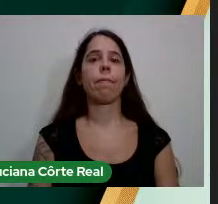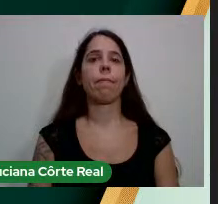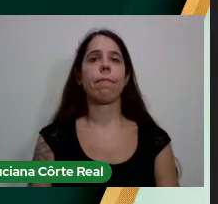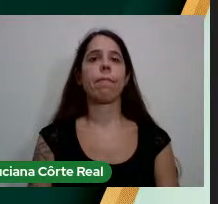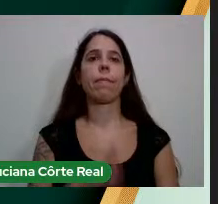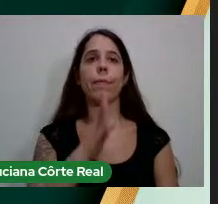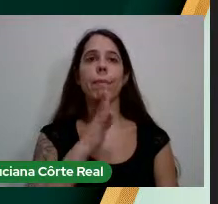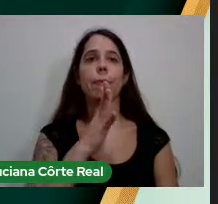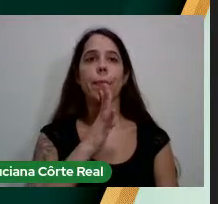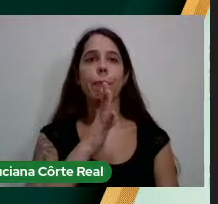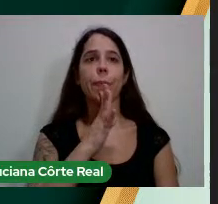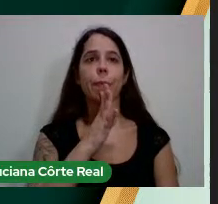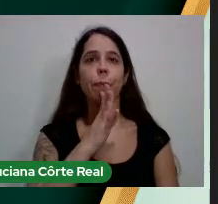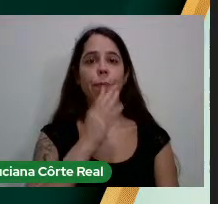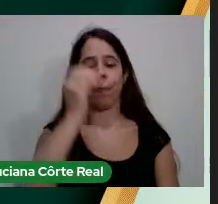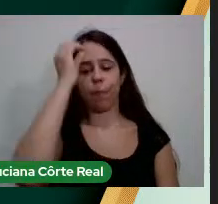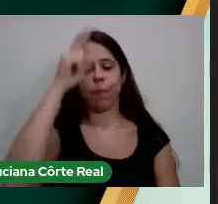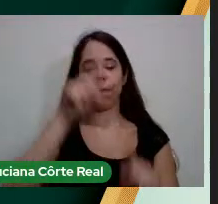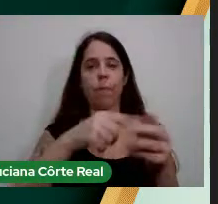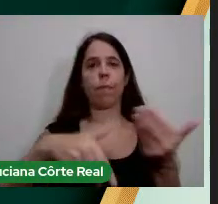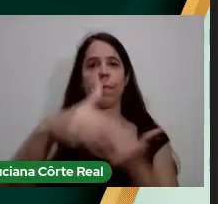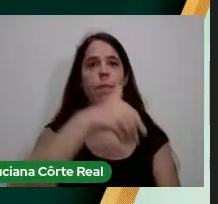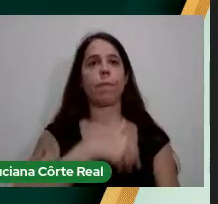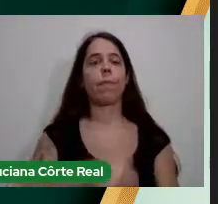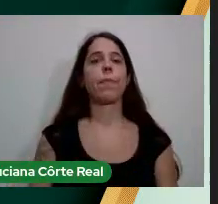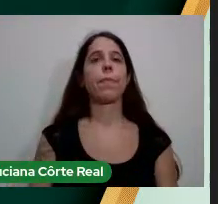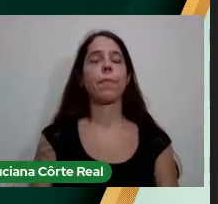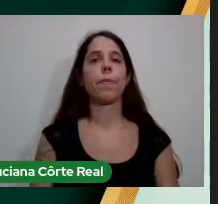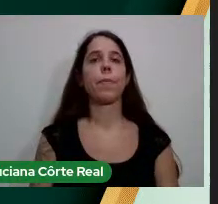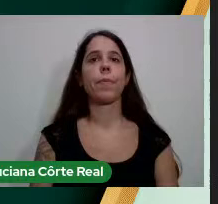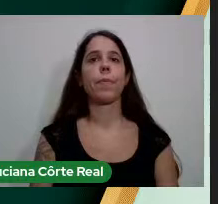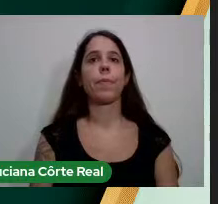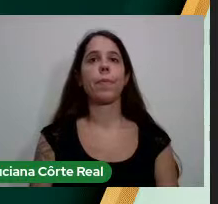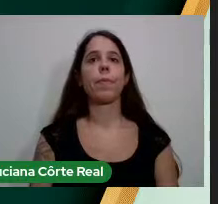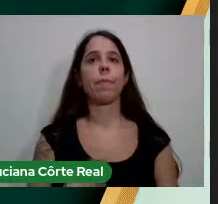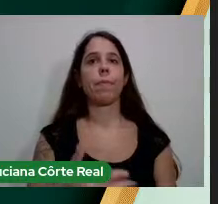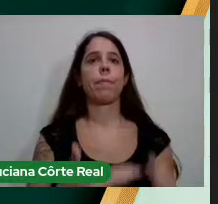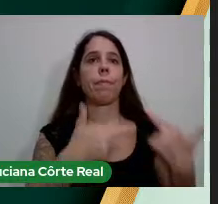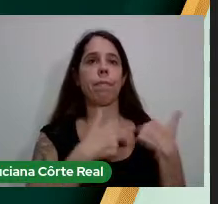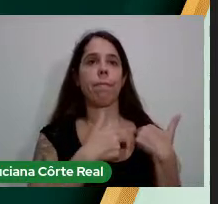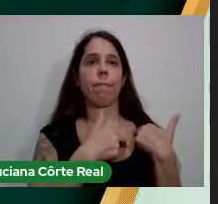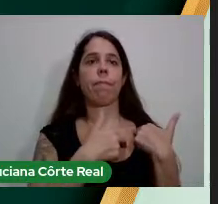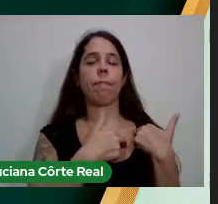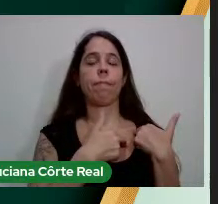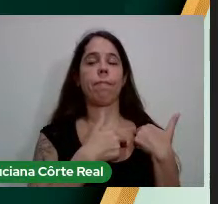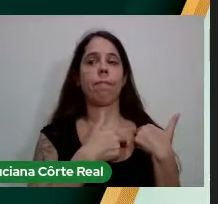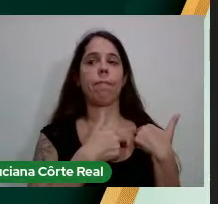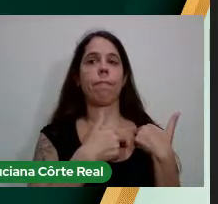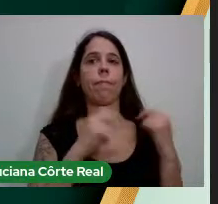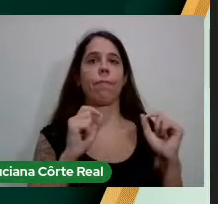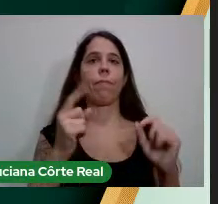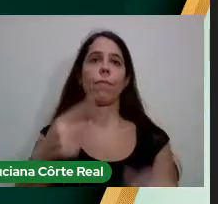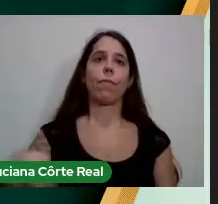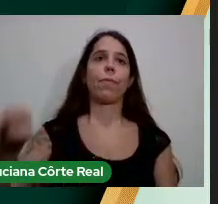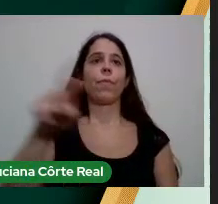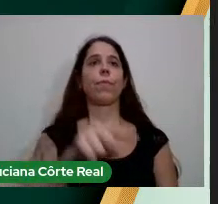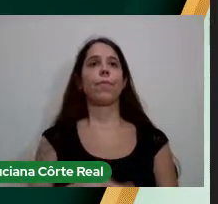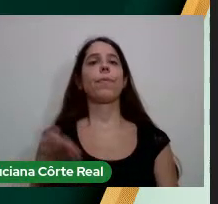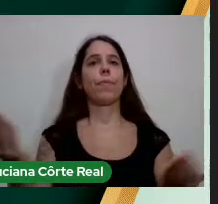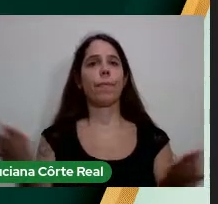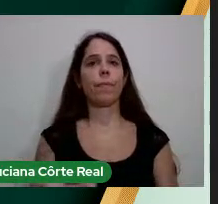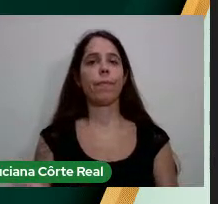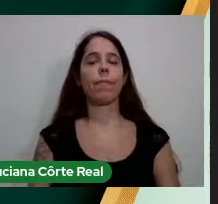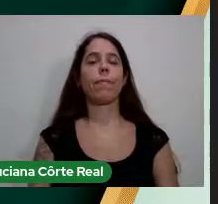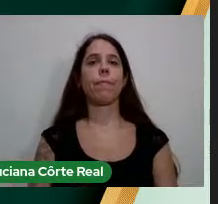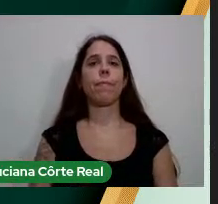Conhecimento E troca De conhecimento Então Essa é a Responsabilidade De vocês Agora